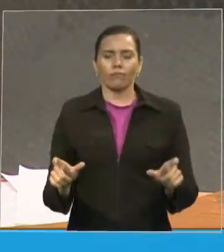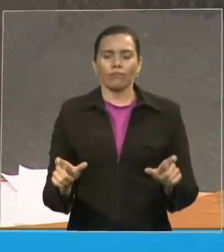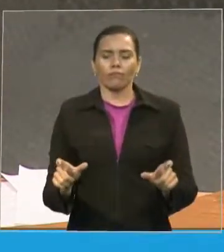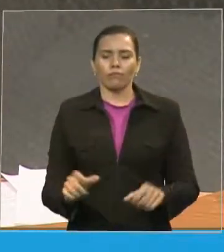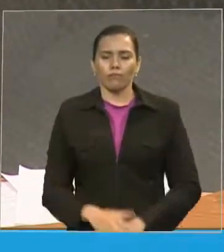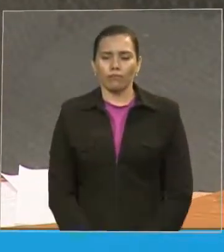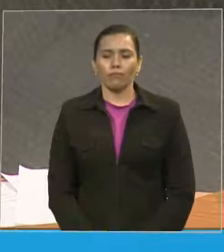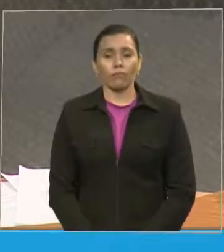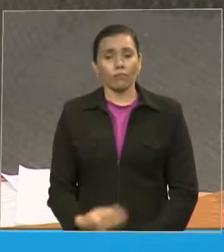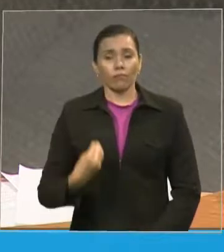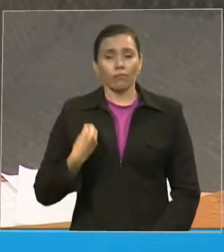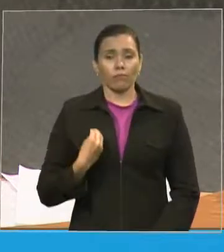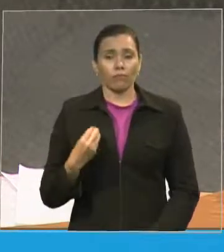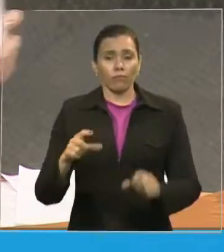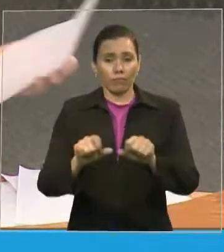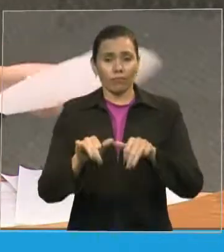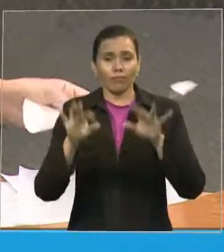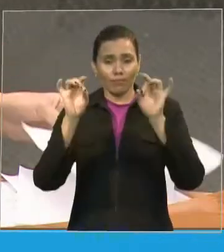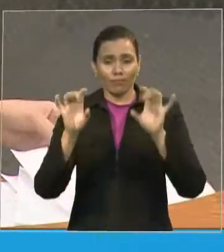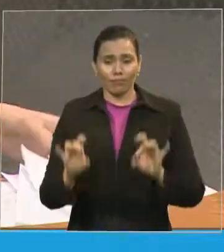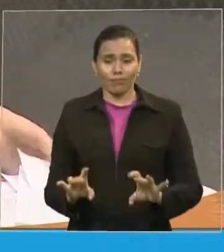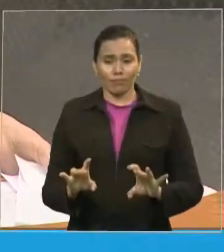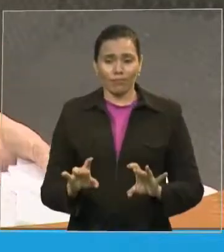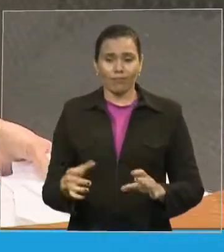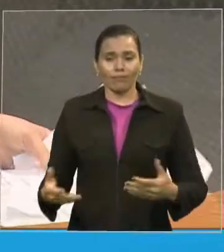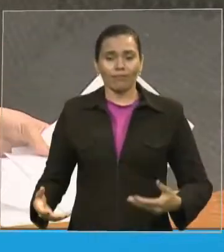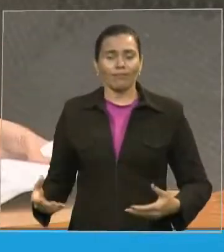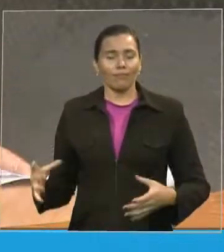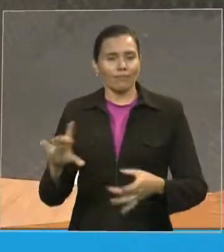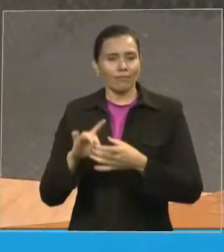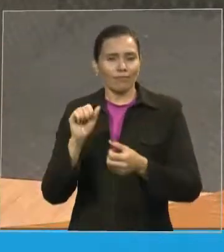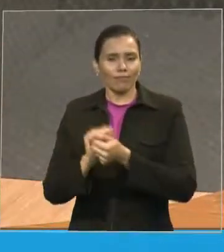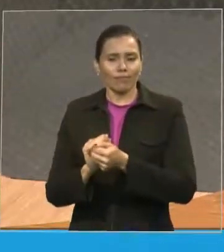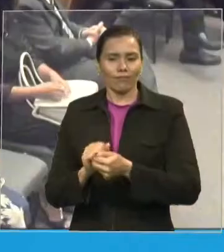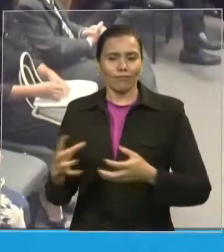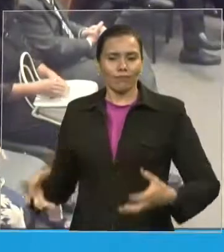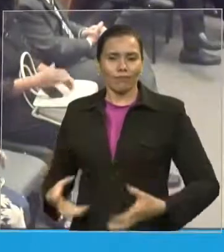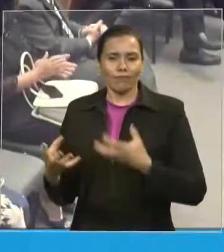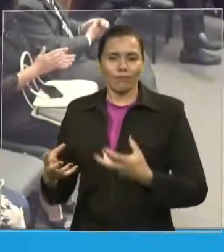pessoas. Muito obrigada e seguimos com a nossa sessão.